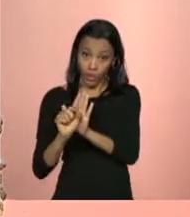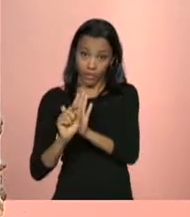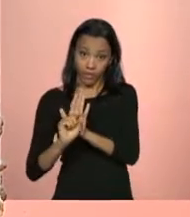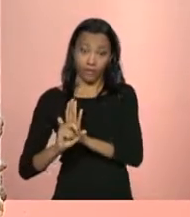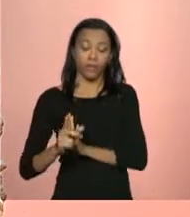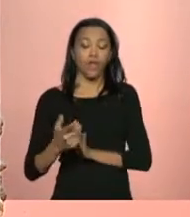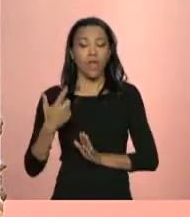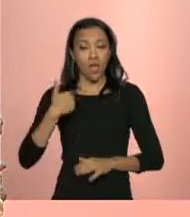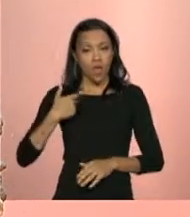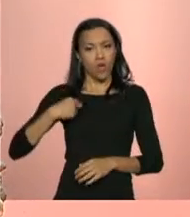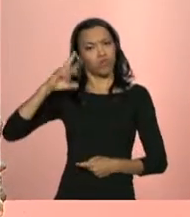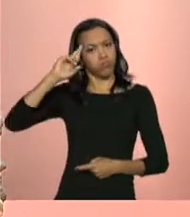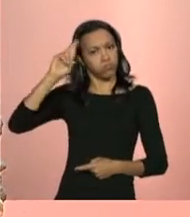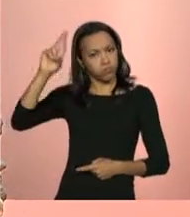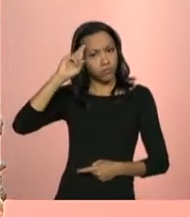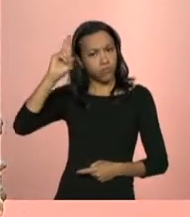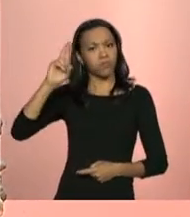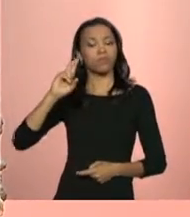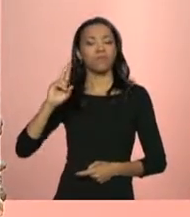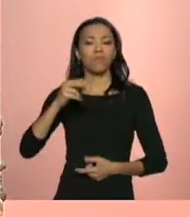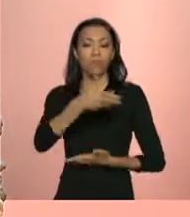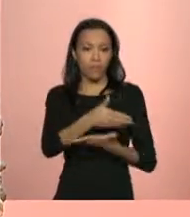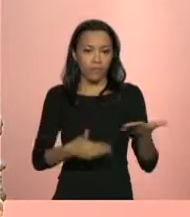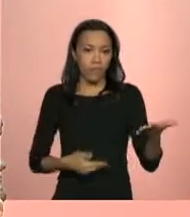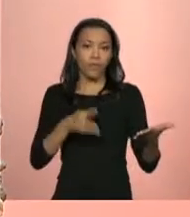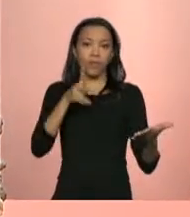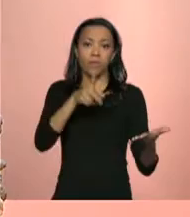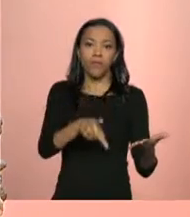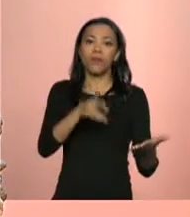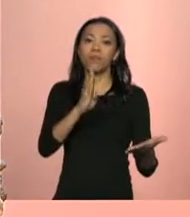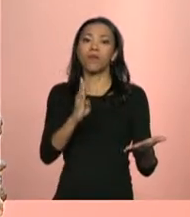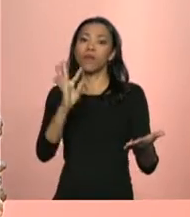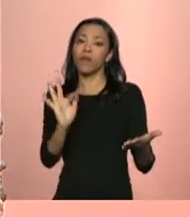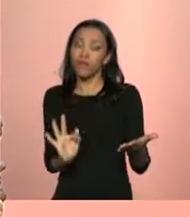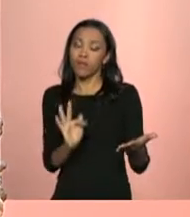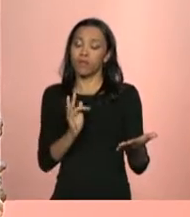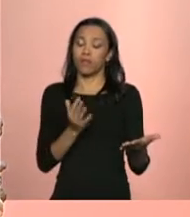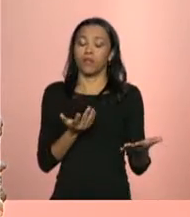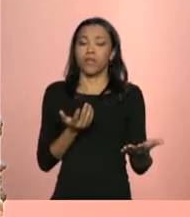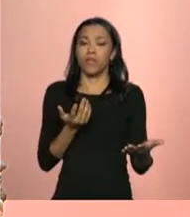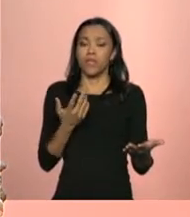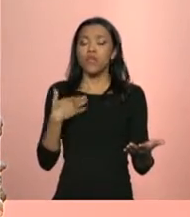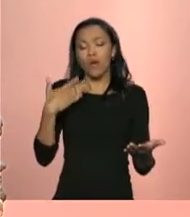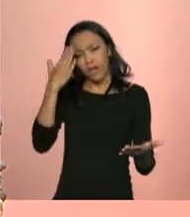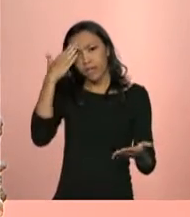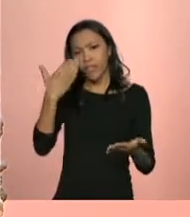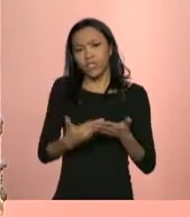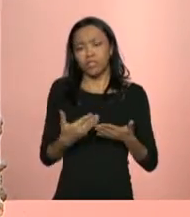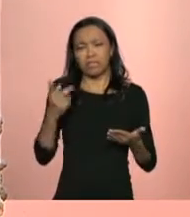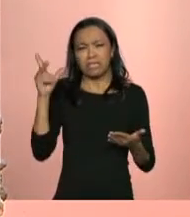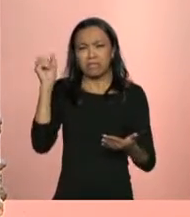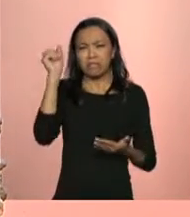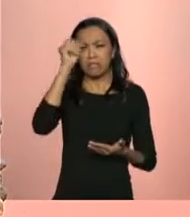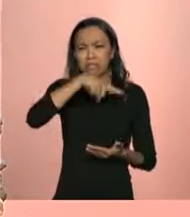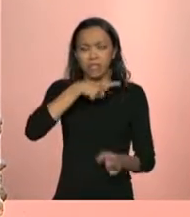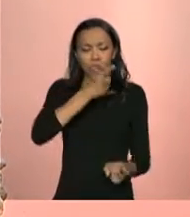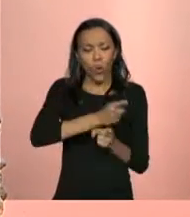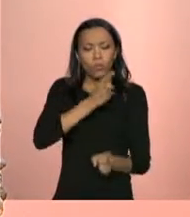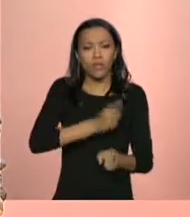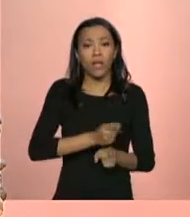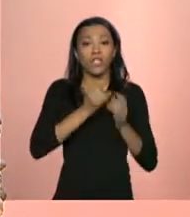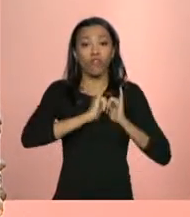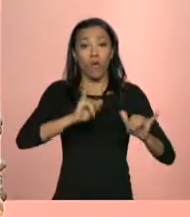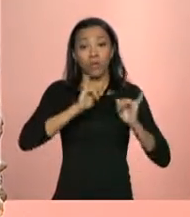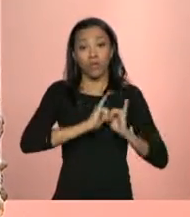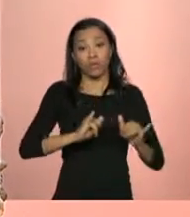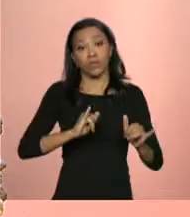gestora do Cadastro Único, PBF, e creio que a maior dificuldade encontrada são as informações dos